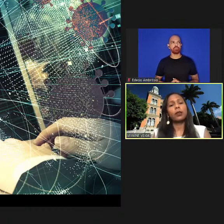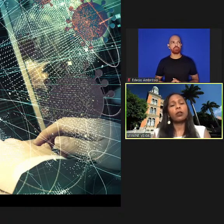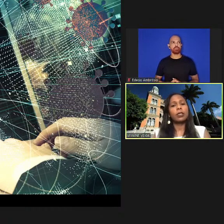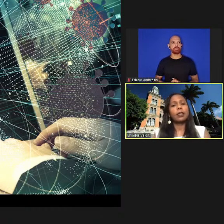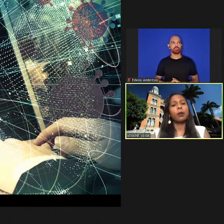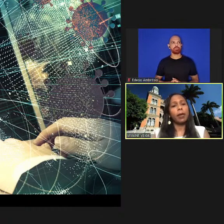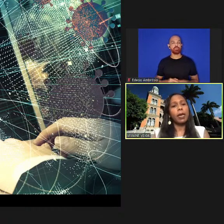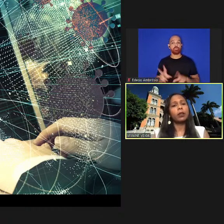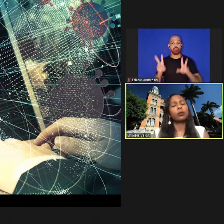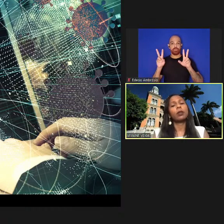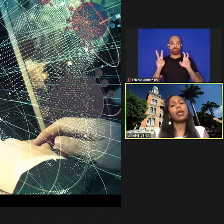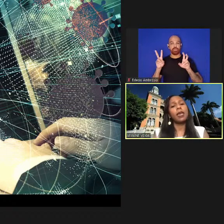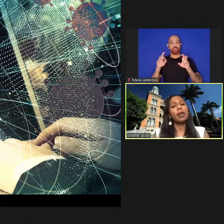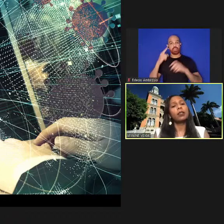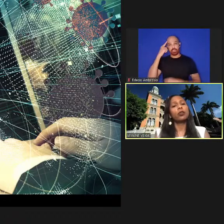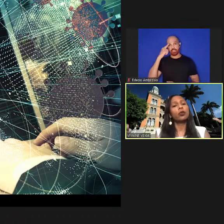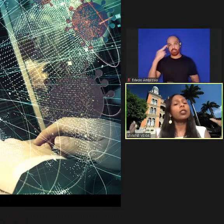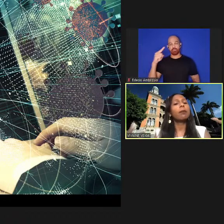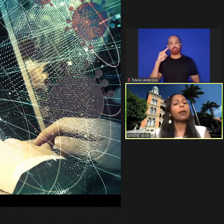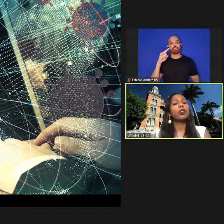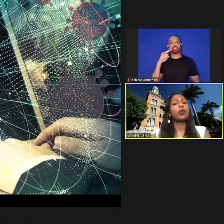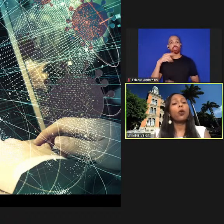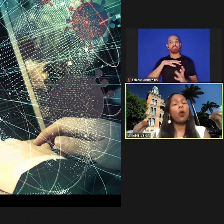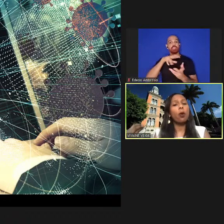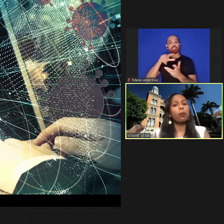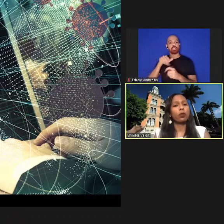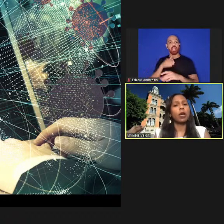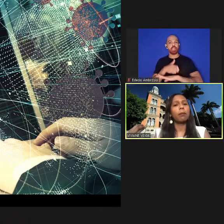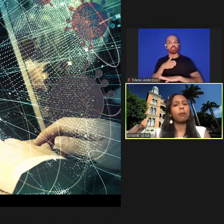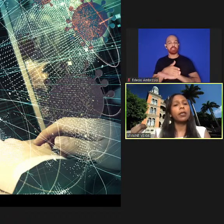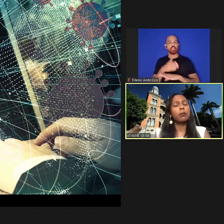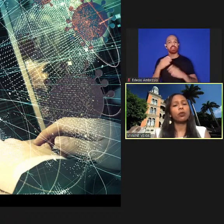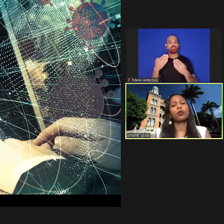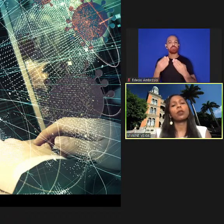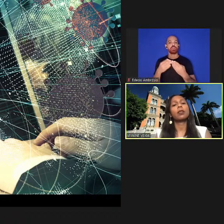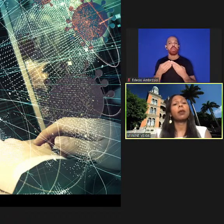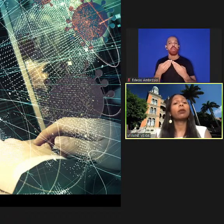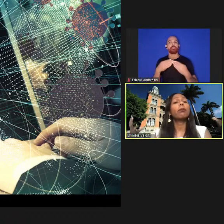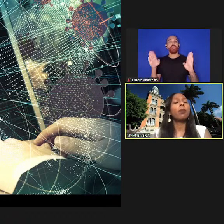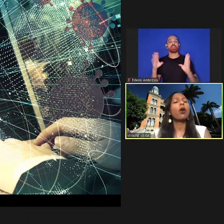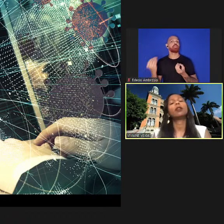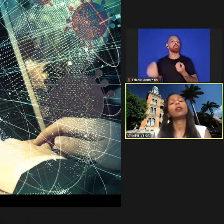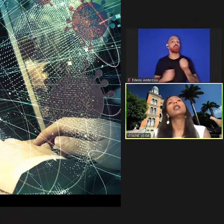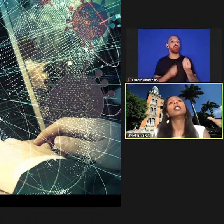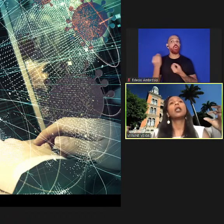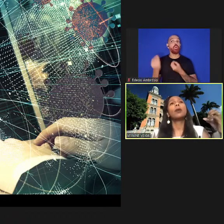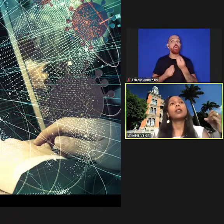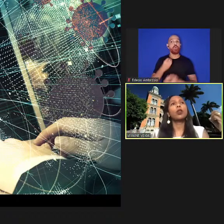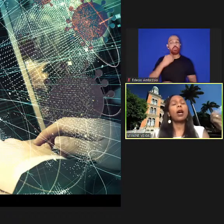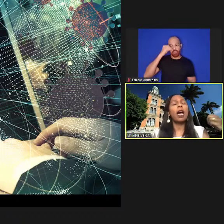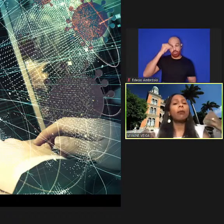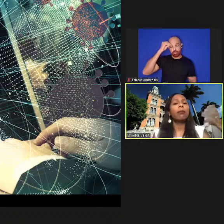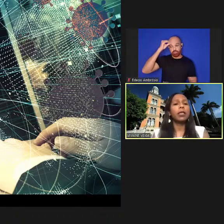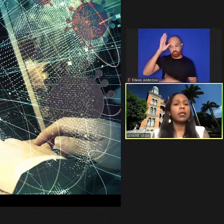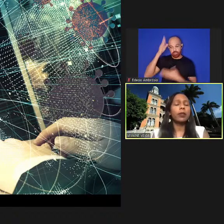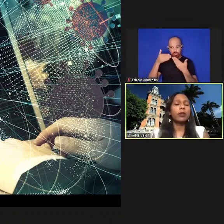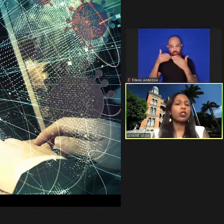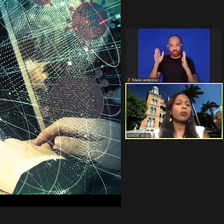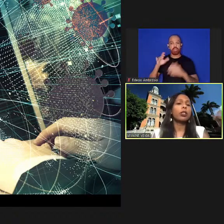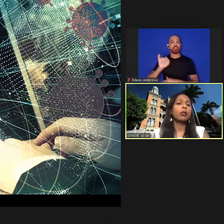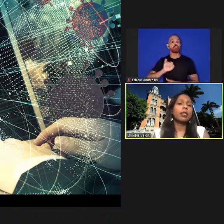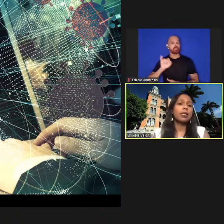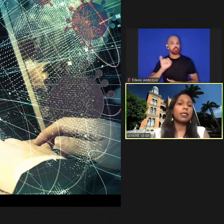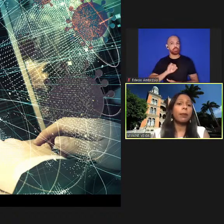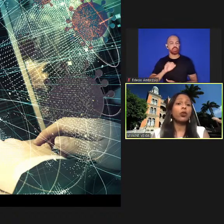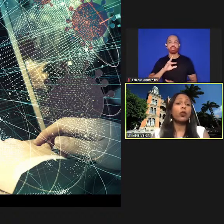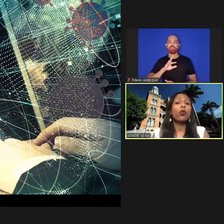Internacional de Acesso Aberto é justamente como abrimos o conhecimento em porta não é só abrir não é só